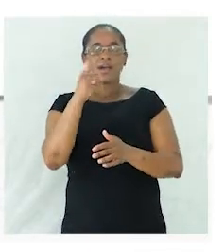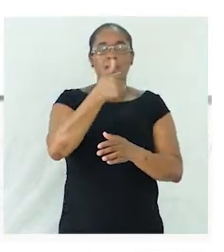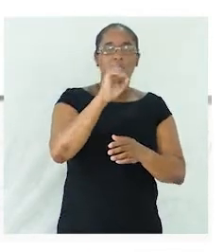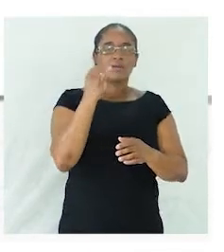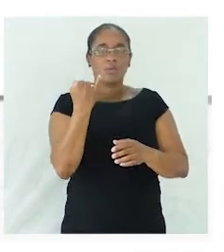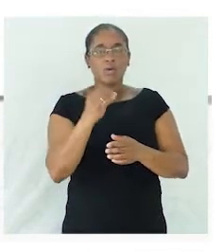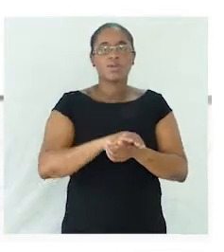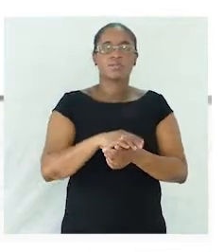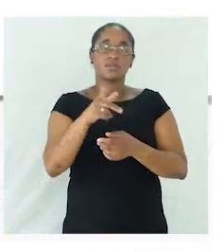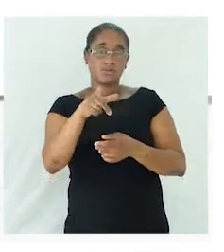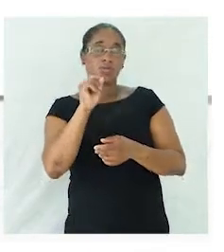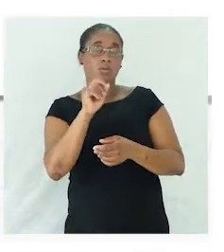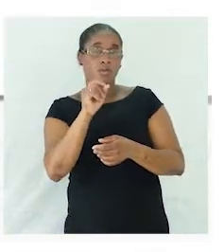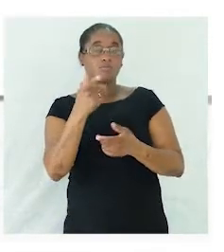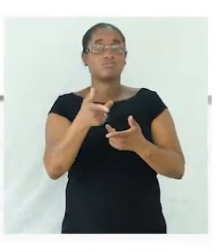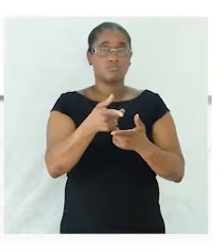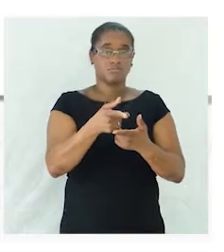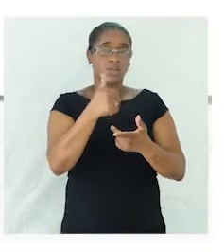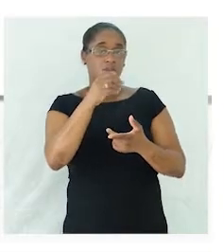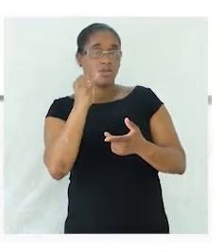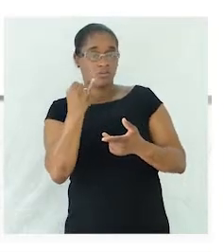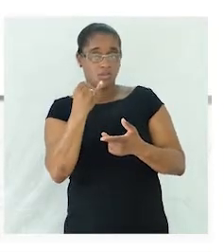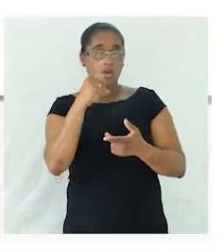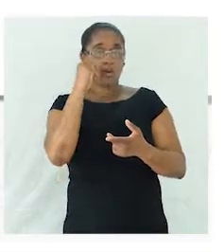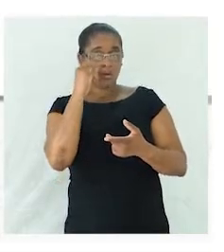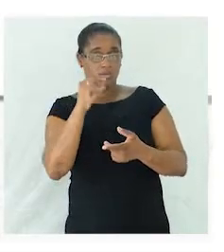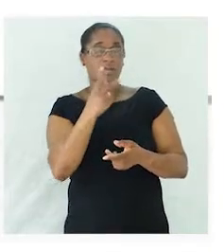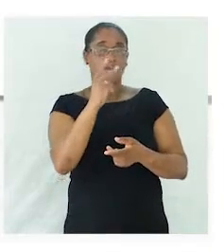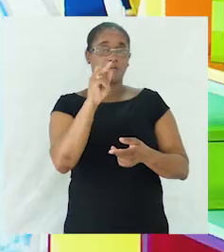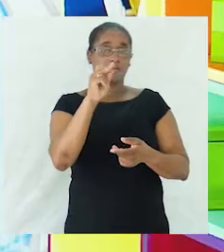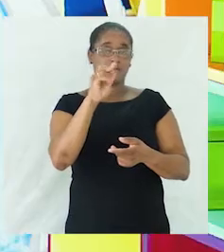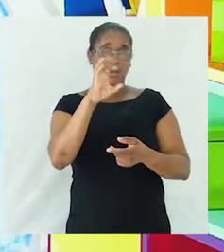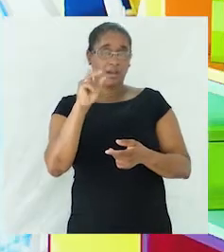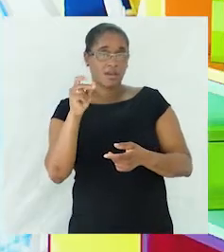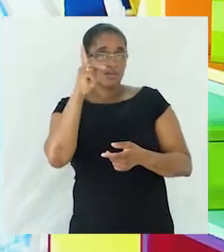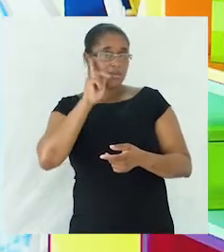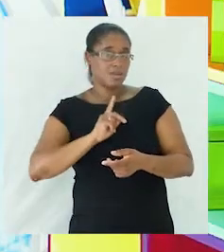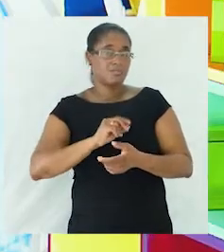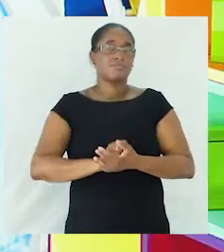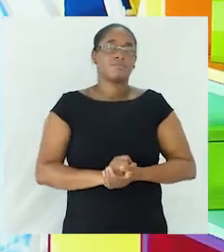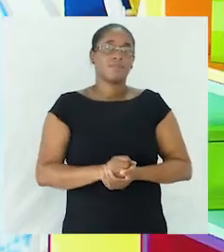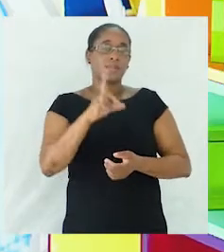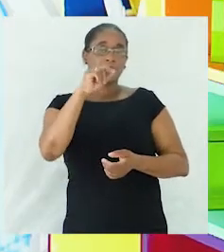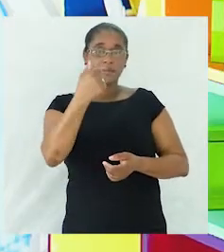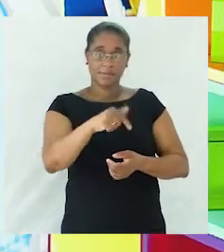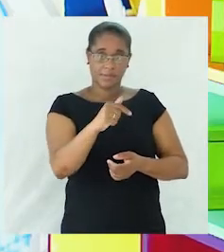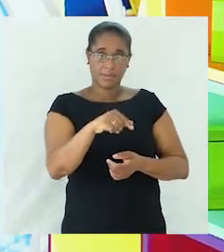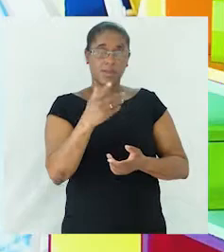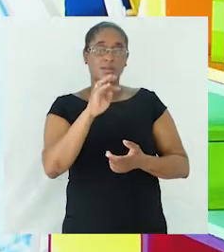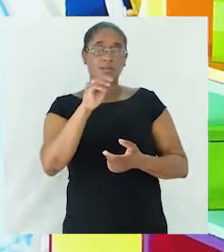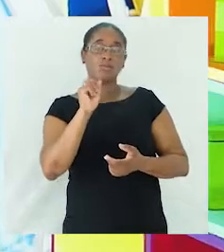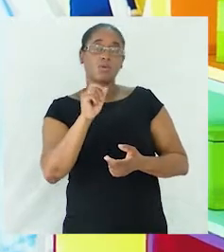correspondentes a gêneros diferentes. Boi para o masculino, vaca para o feminino. Existem também os substantivos